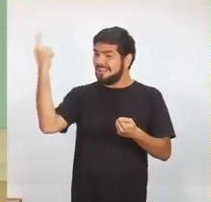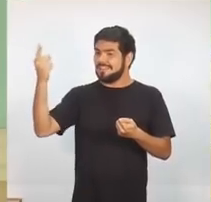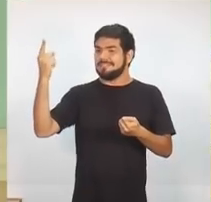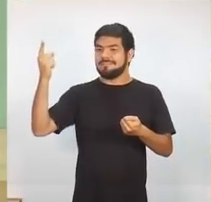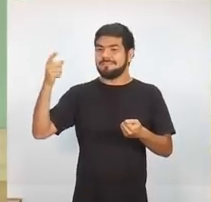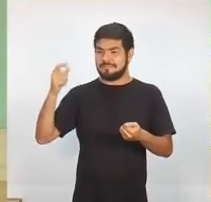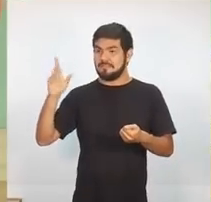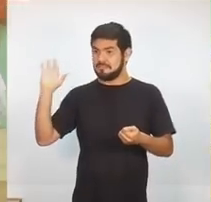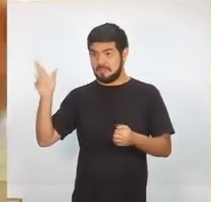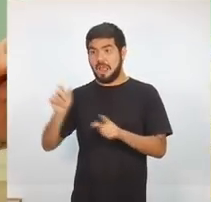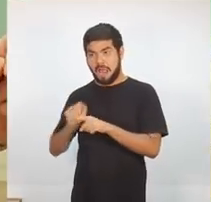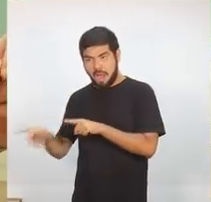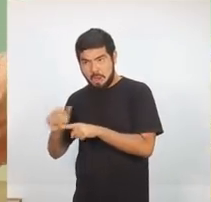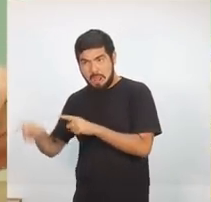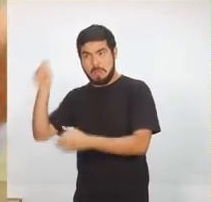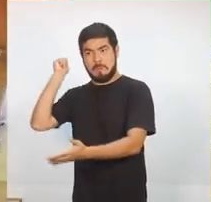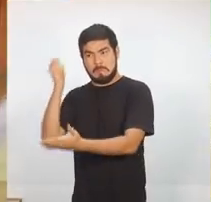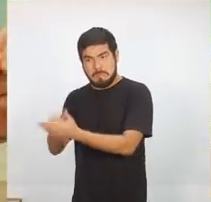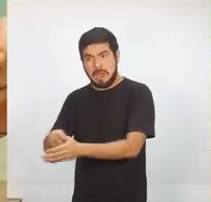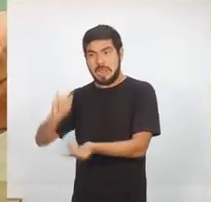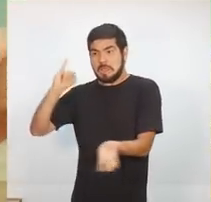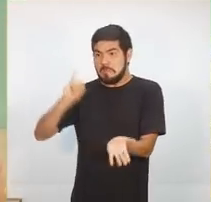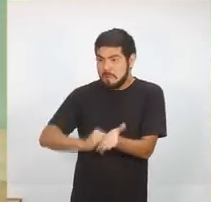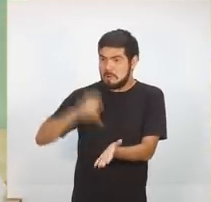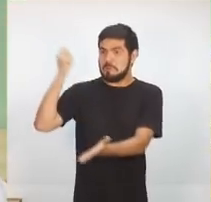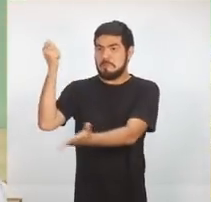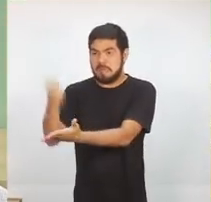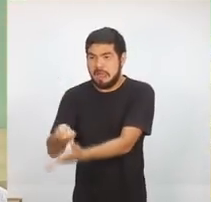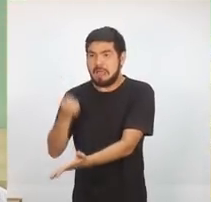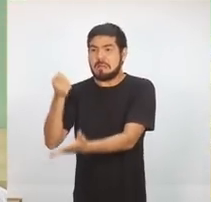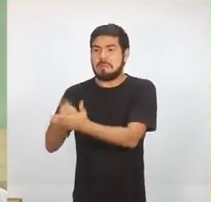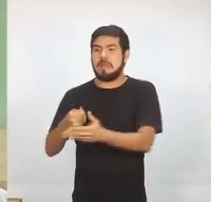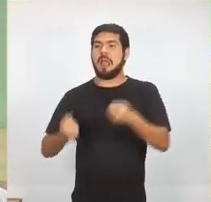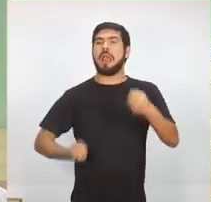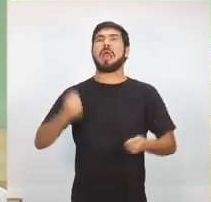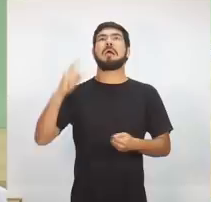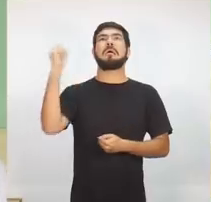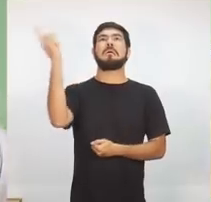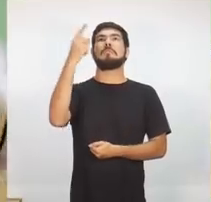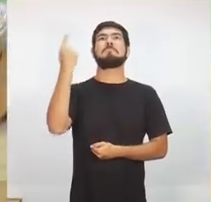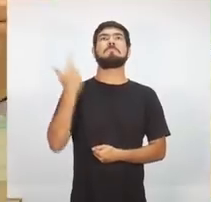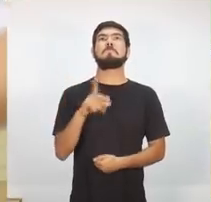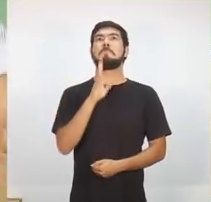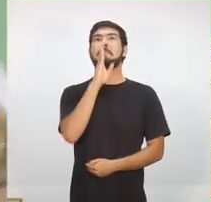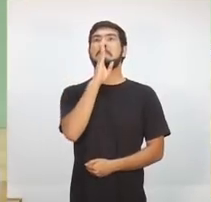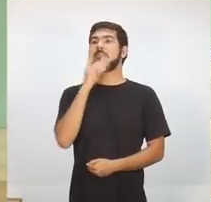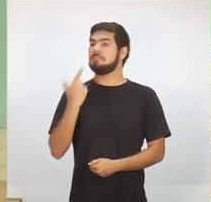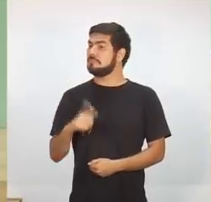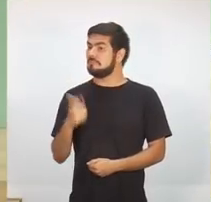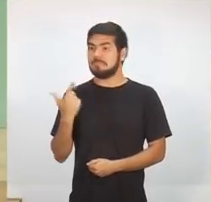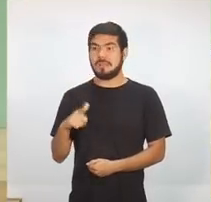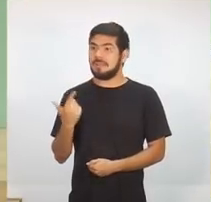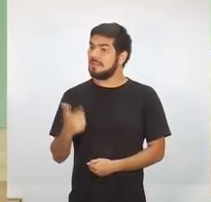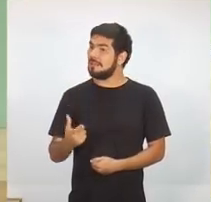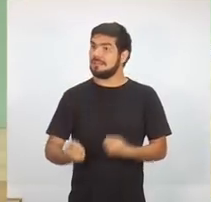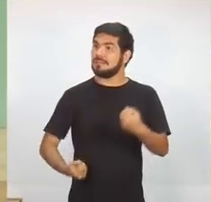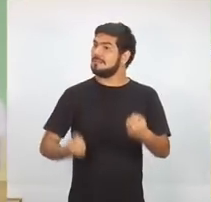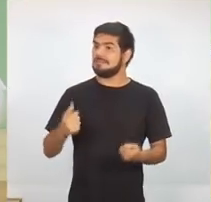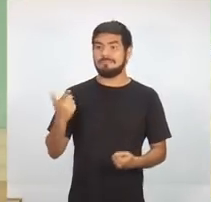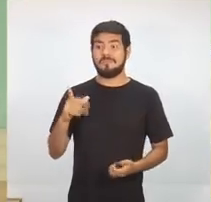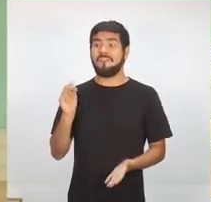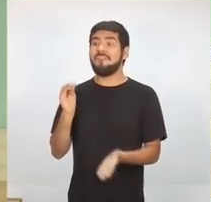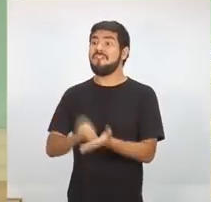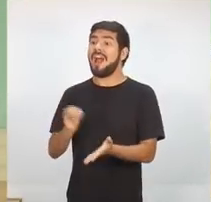paga pelo cidadão, pelo povo amazonense, mas não tem policial para ocupar essas viaturas.